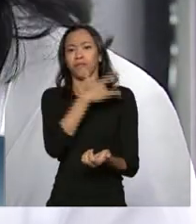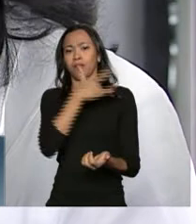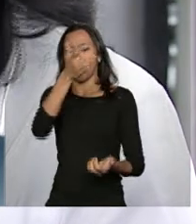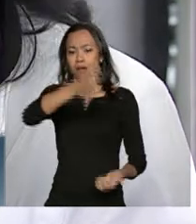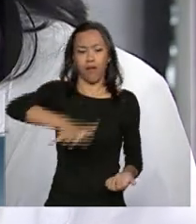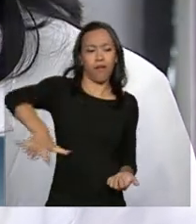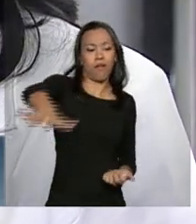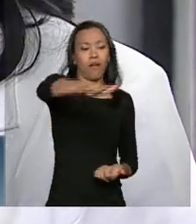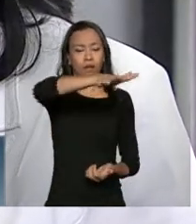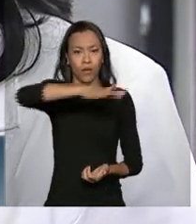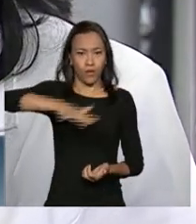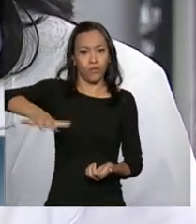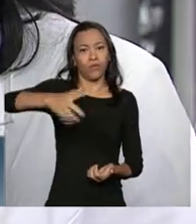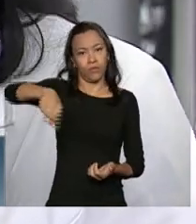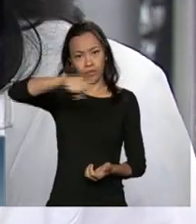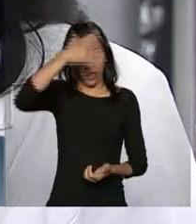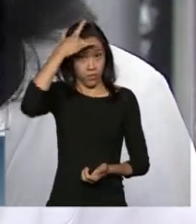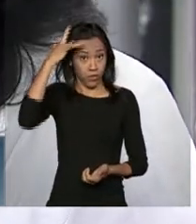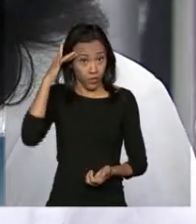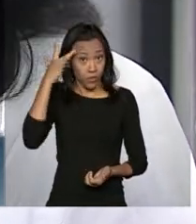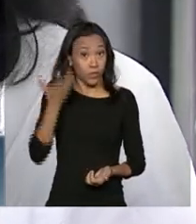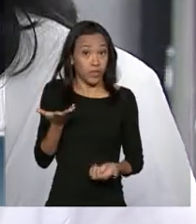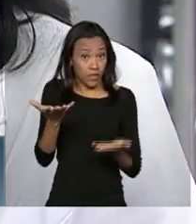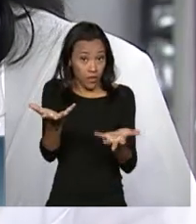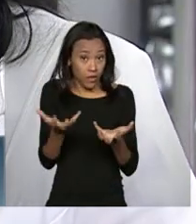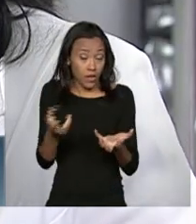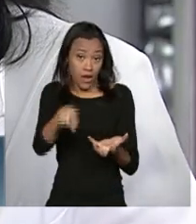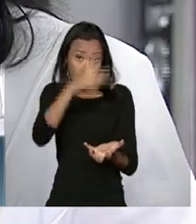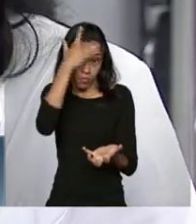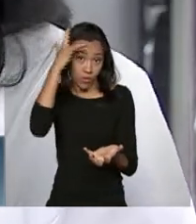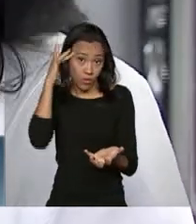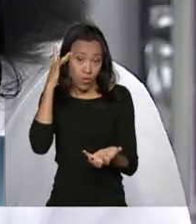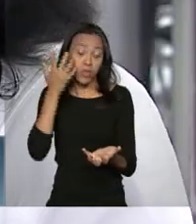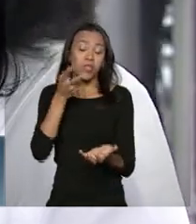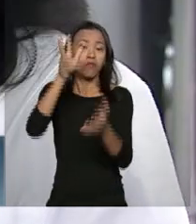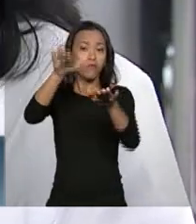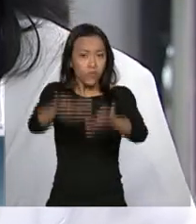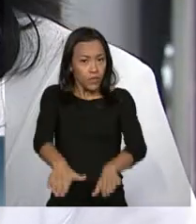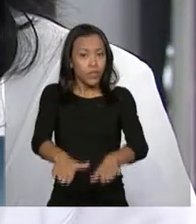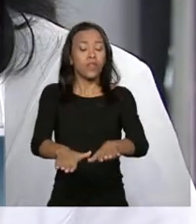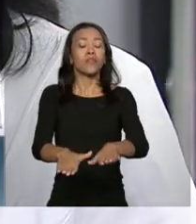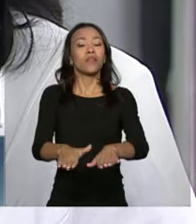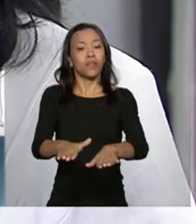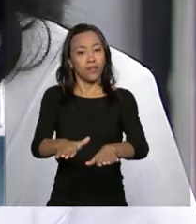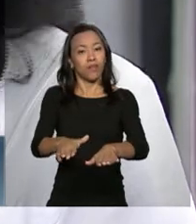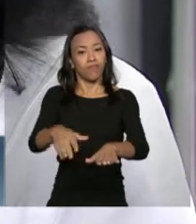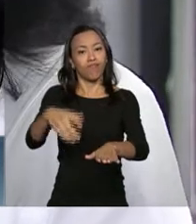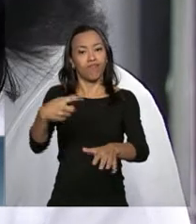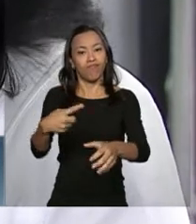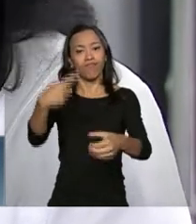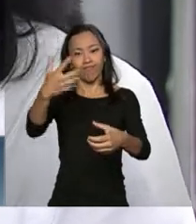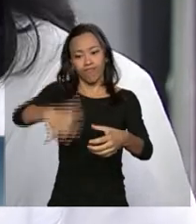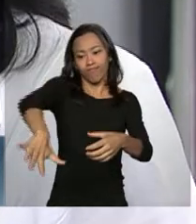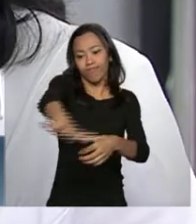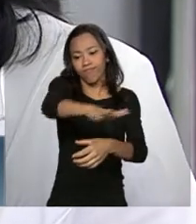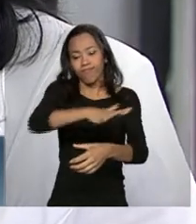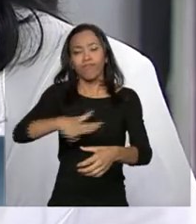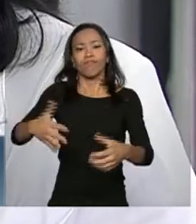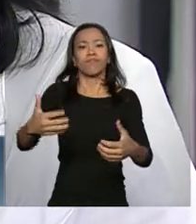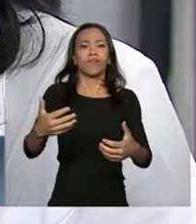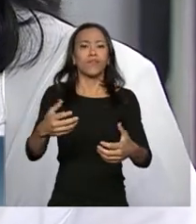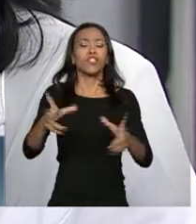excepcionalmente, permitindo que a população se fixe ao bairro, às nossas unidades,